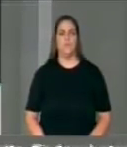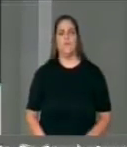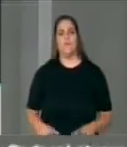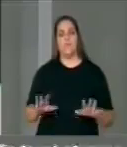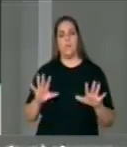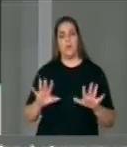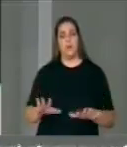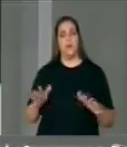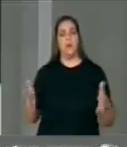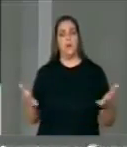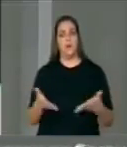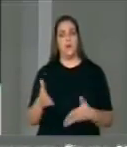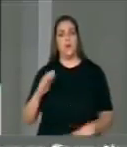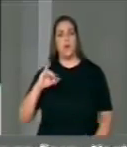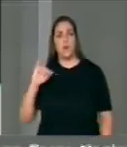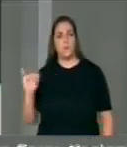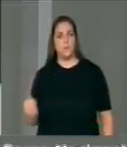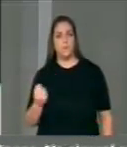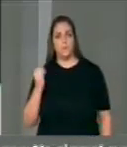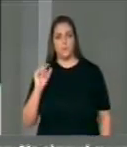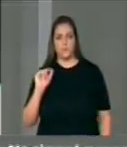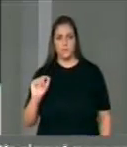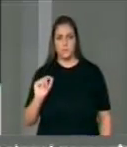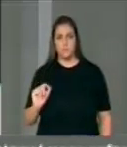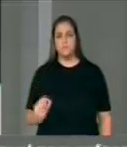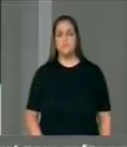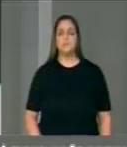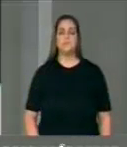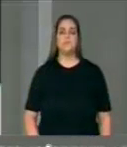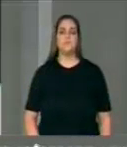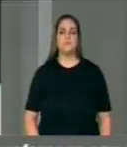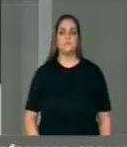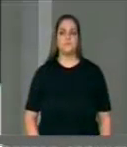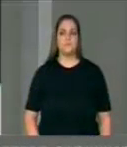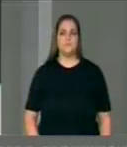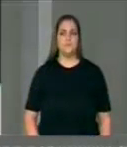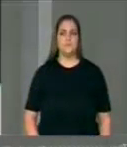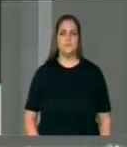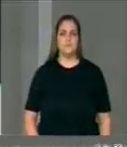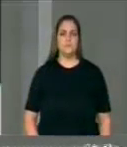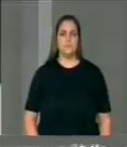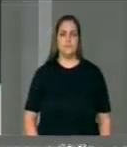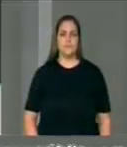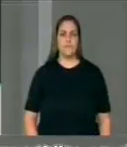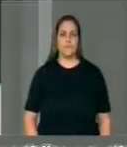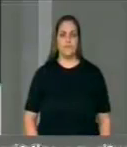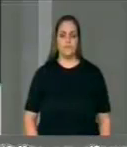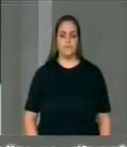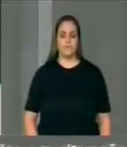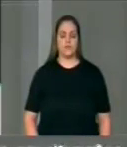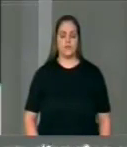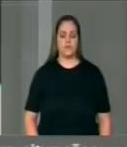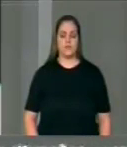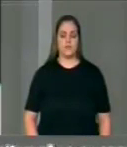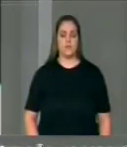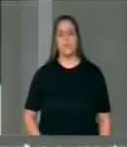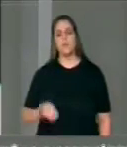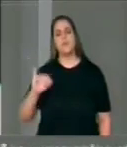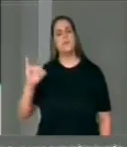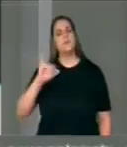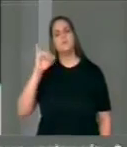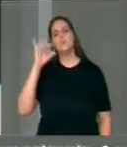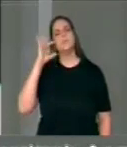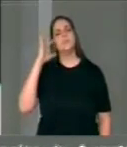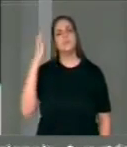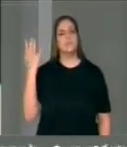momento para me referir a uma decisão tomada muito importante pelo